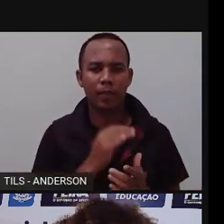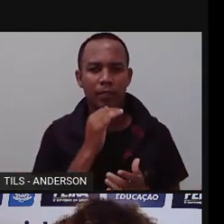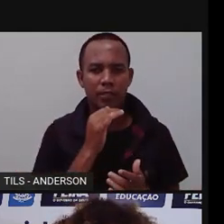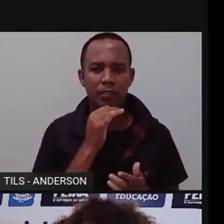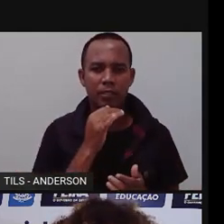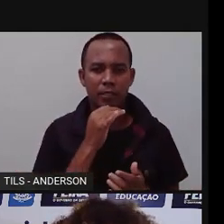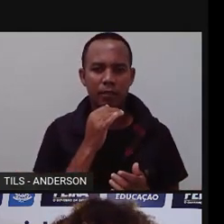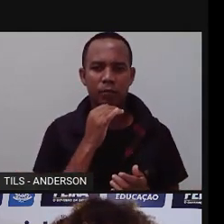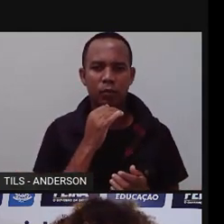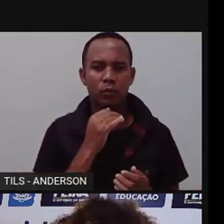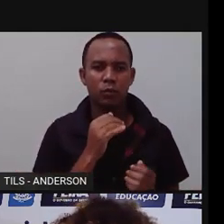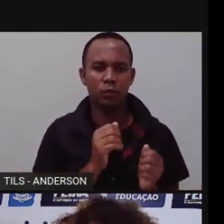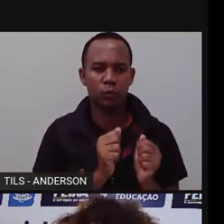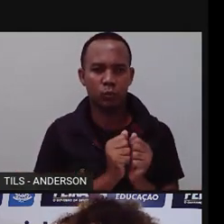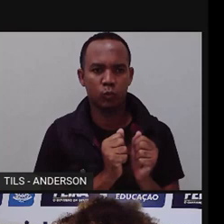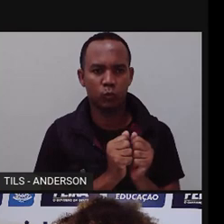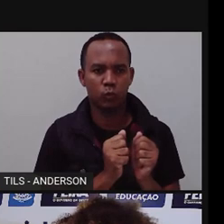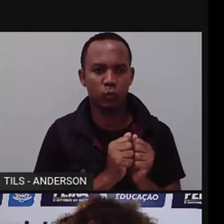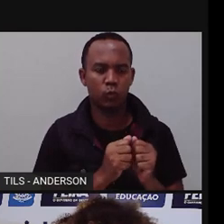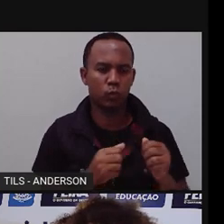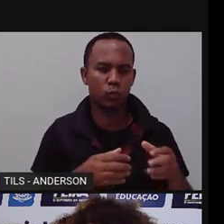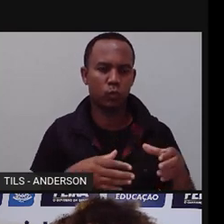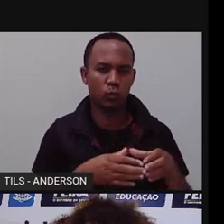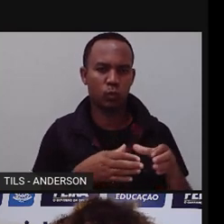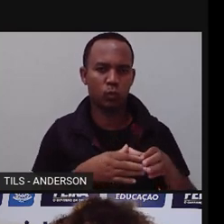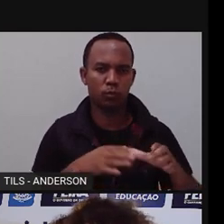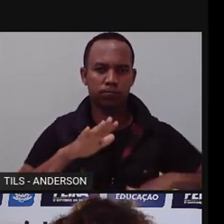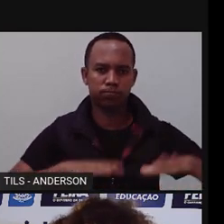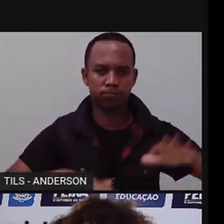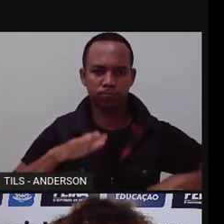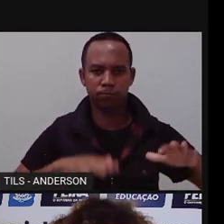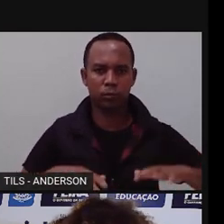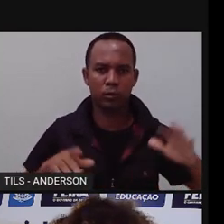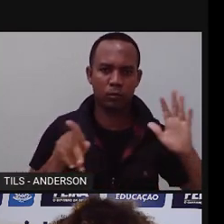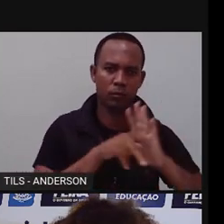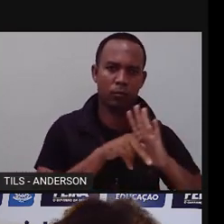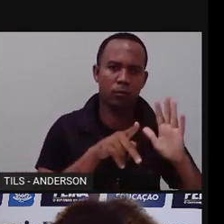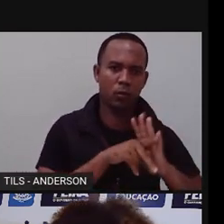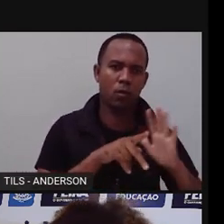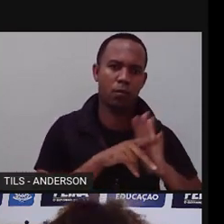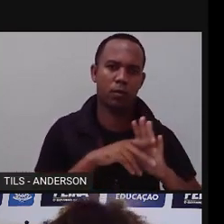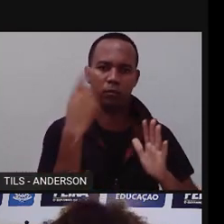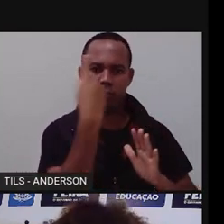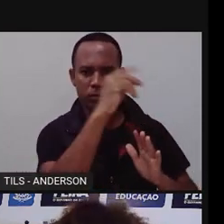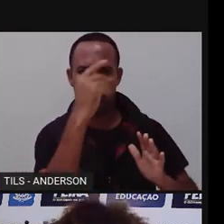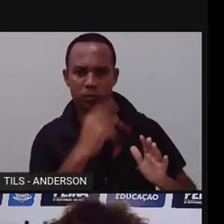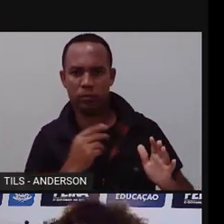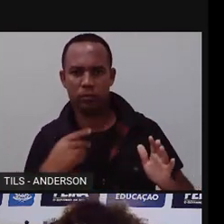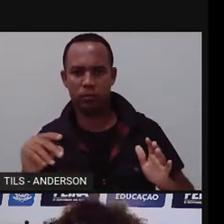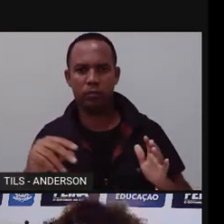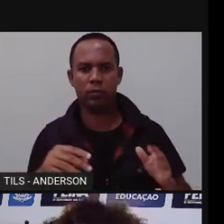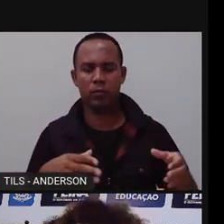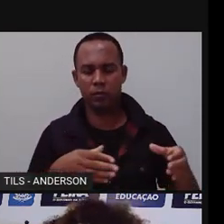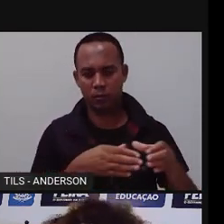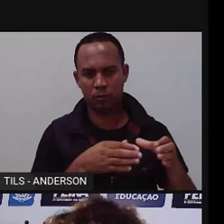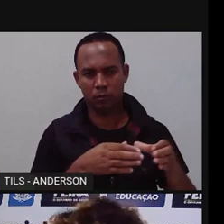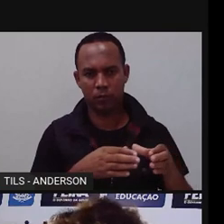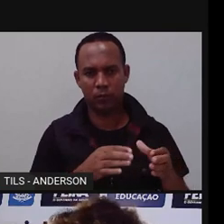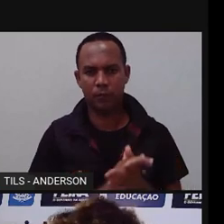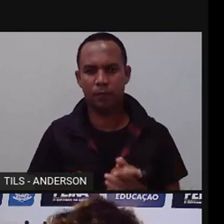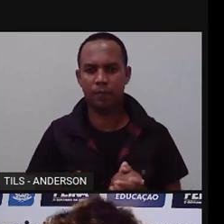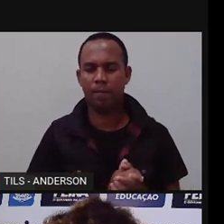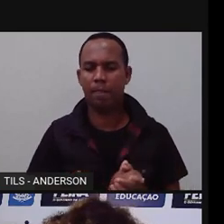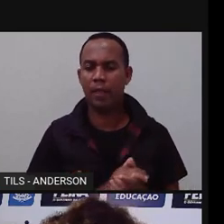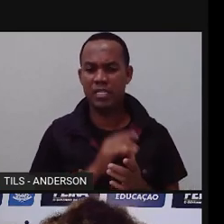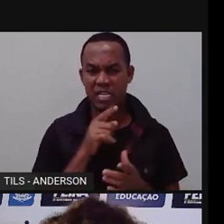participação religiosa africana, o candomblé, a obanda, a quibanda e o catimbom, tá? Pra você, porque